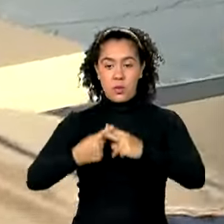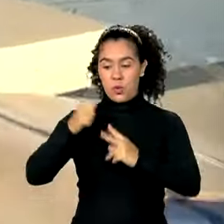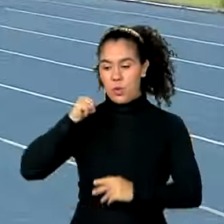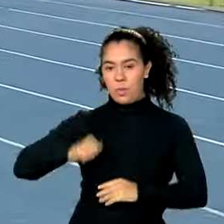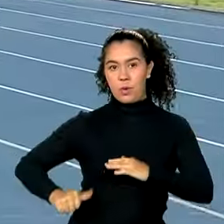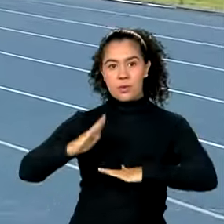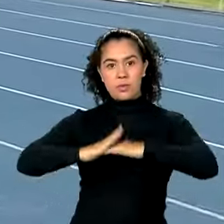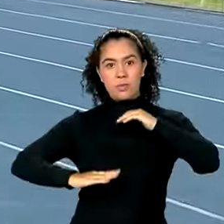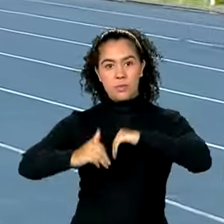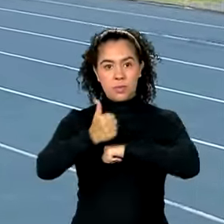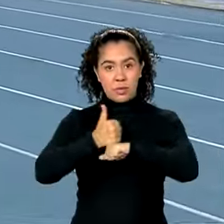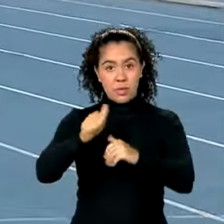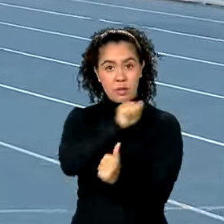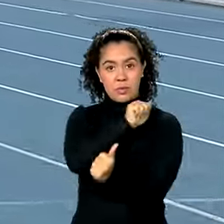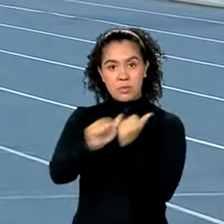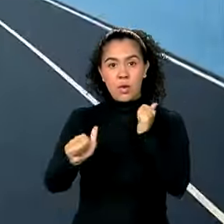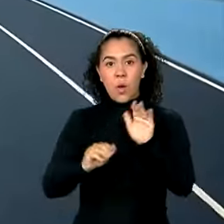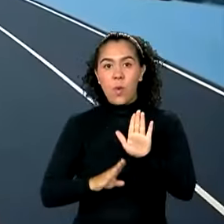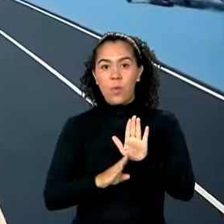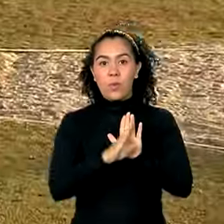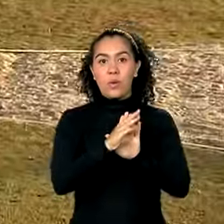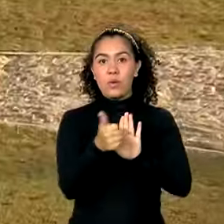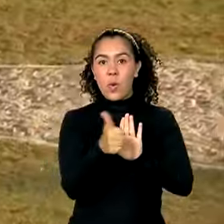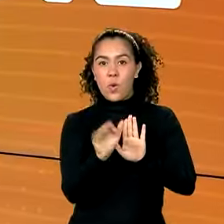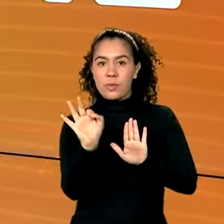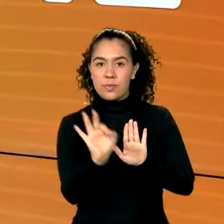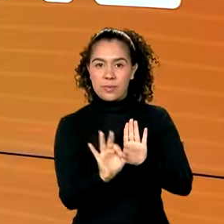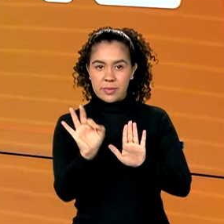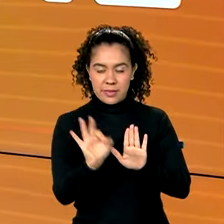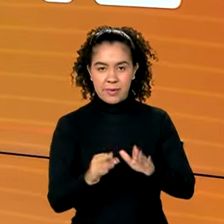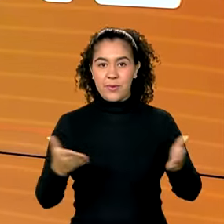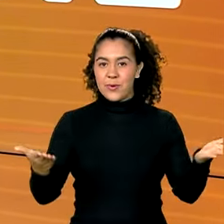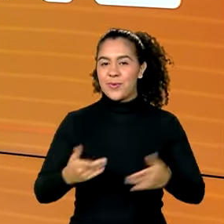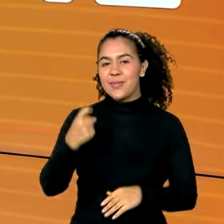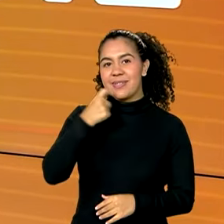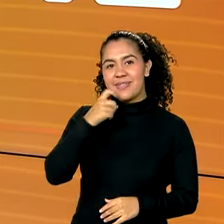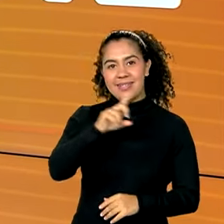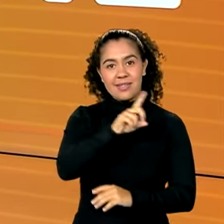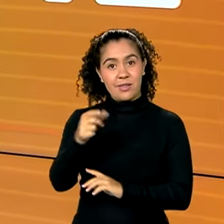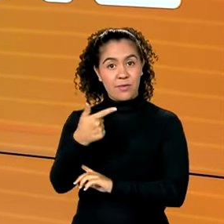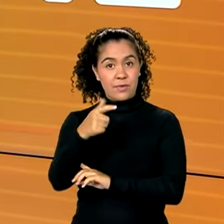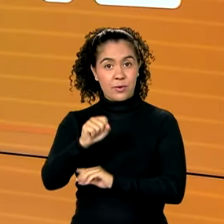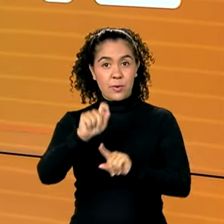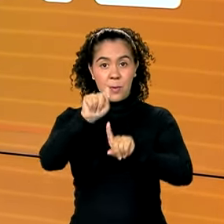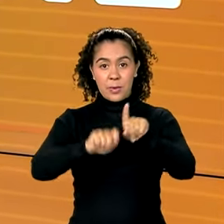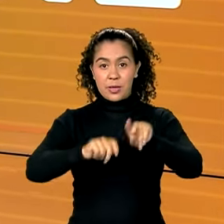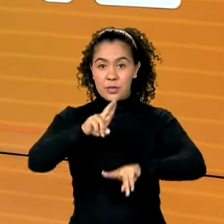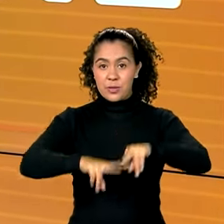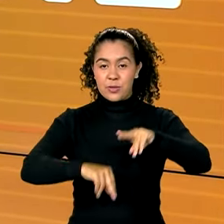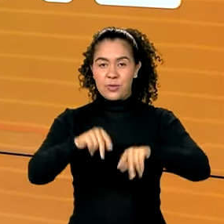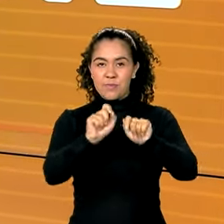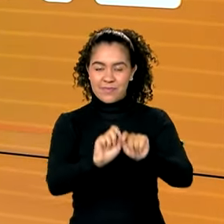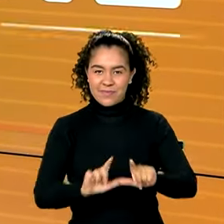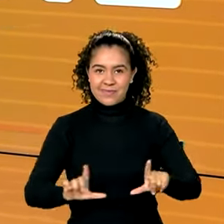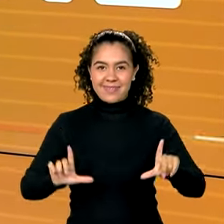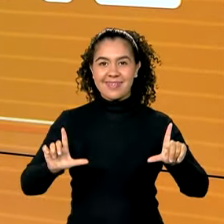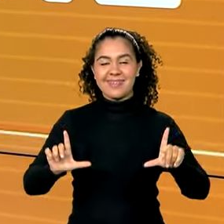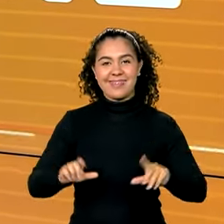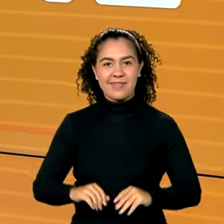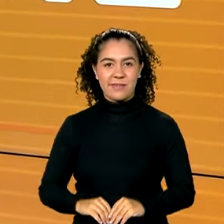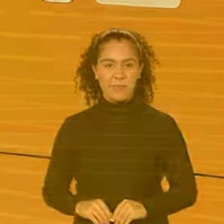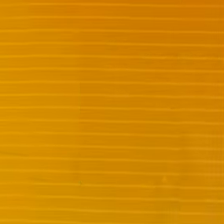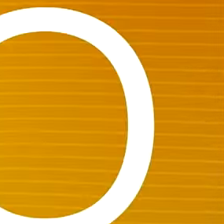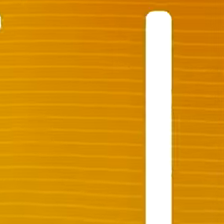Atleta. O aumento é de quase 11%. Sexta-feira, 28 de junho, o Brasil em Dia começa agora.